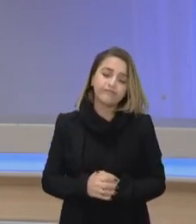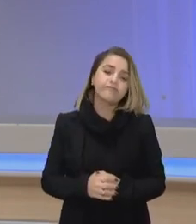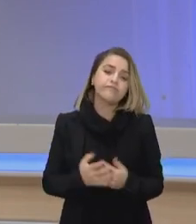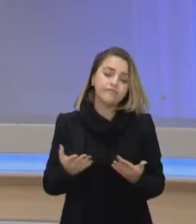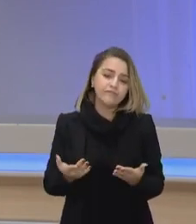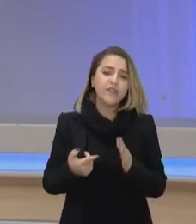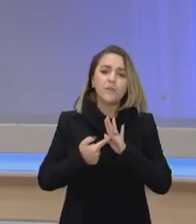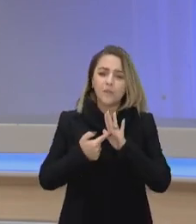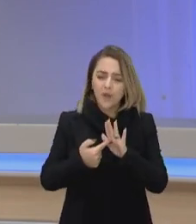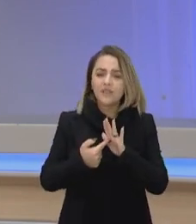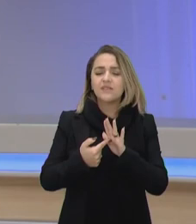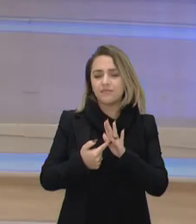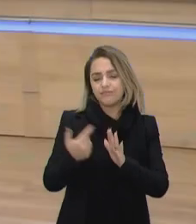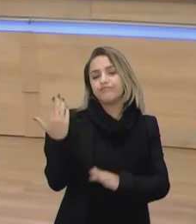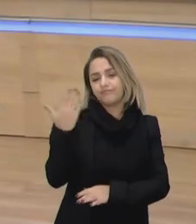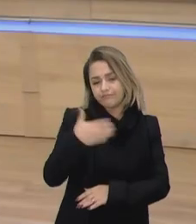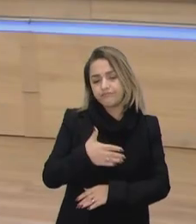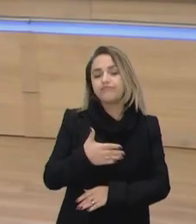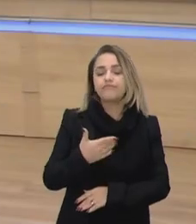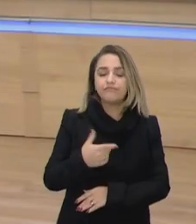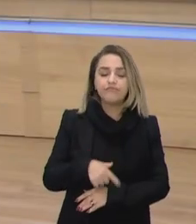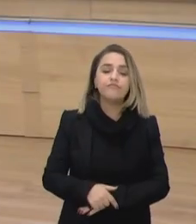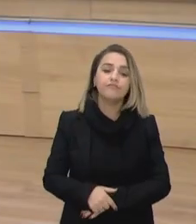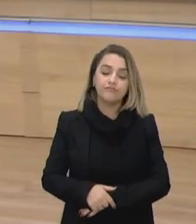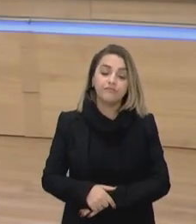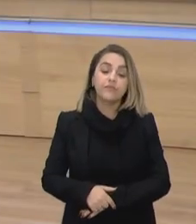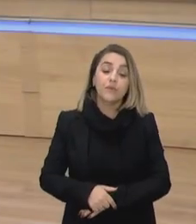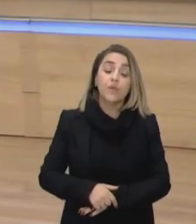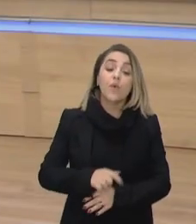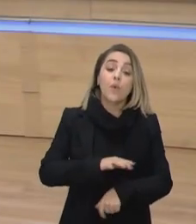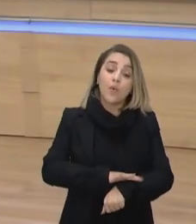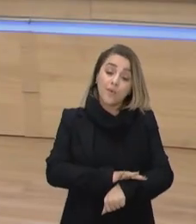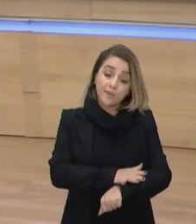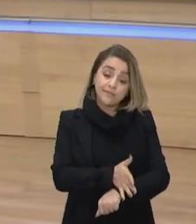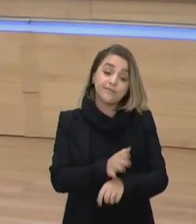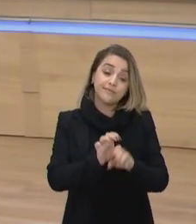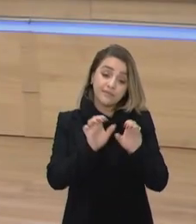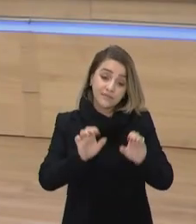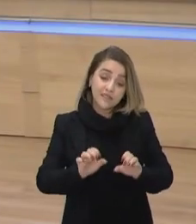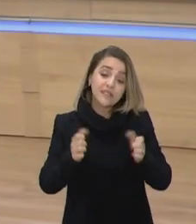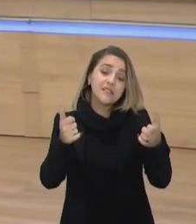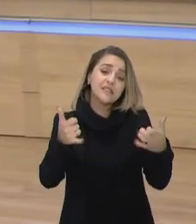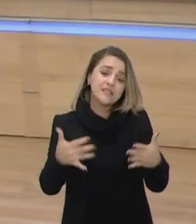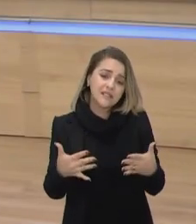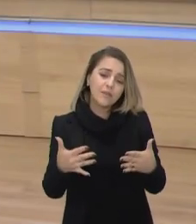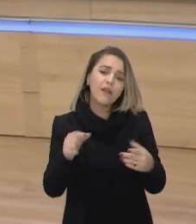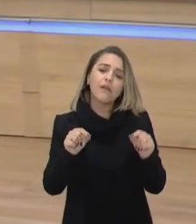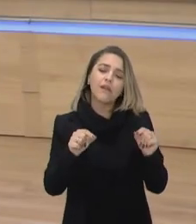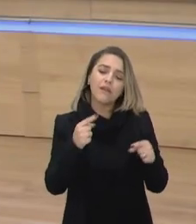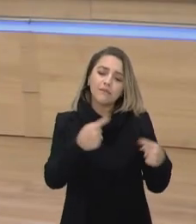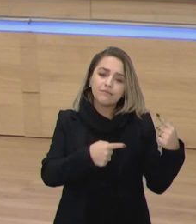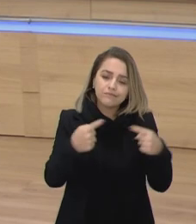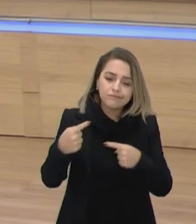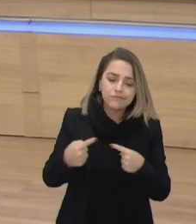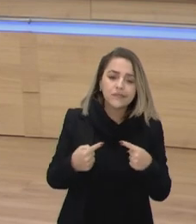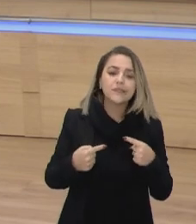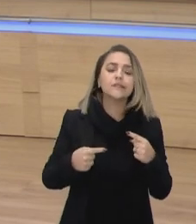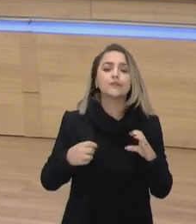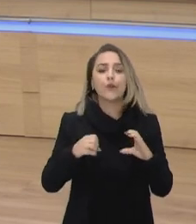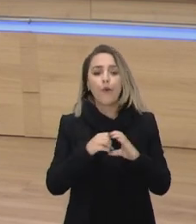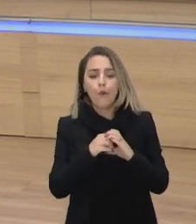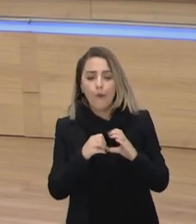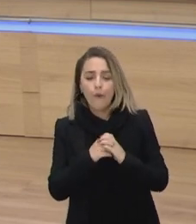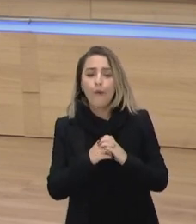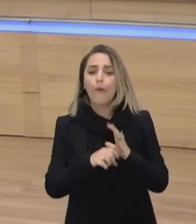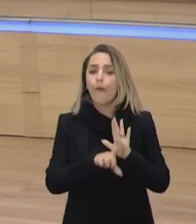o racismo estrutural e é isso que justifica também a a política das cotas né enfim